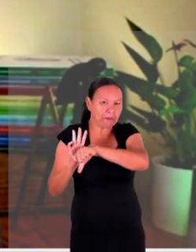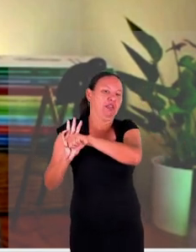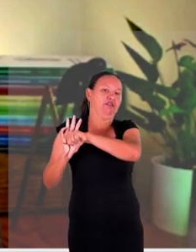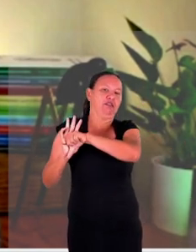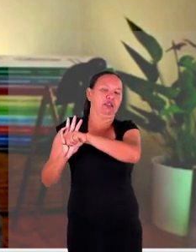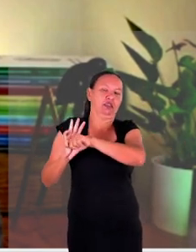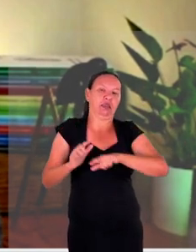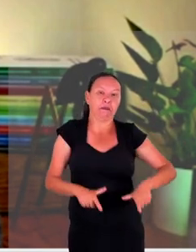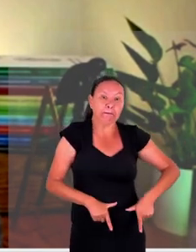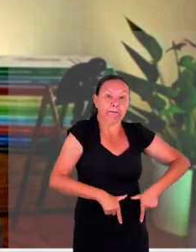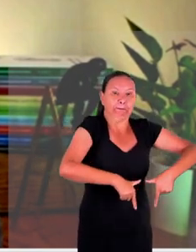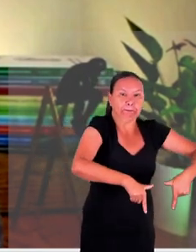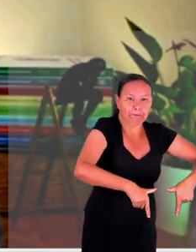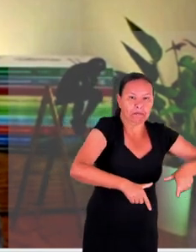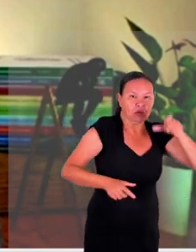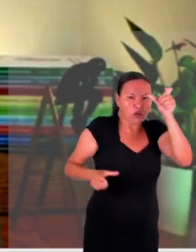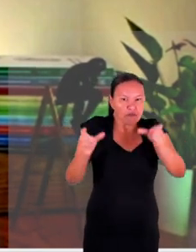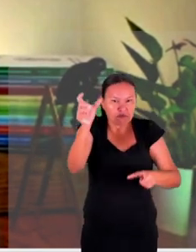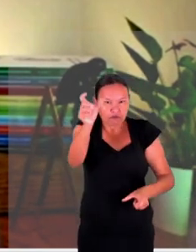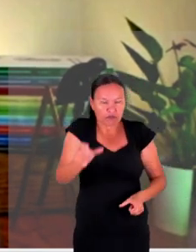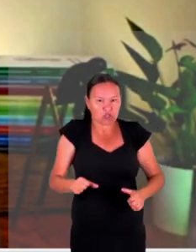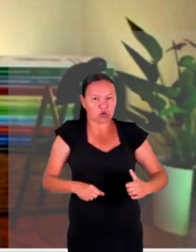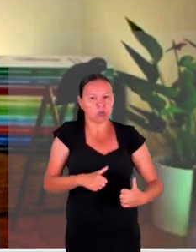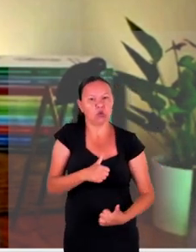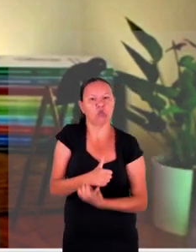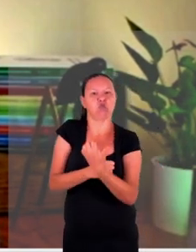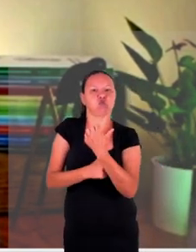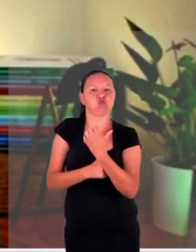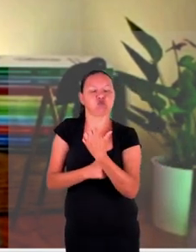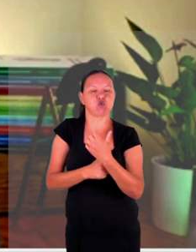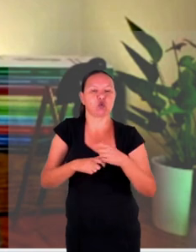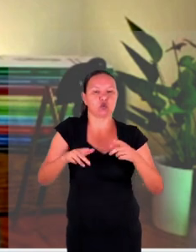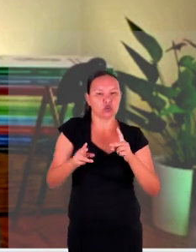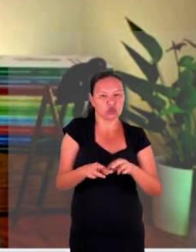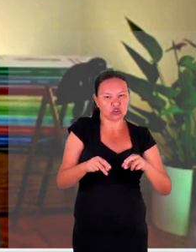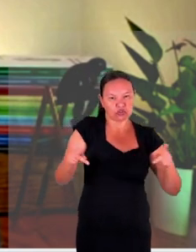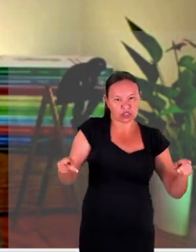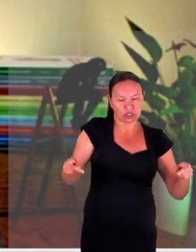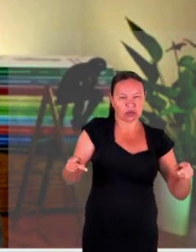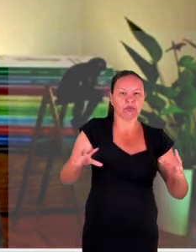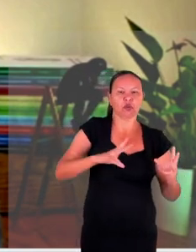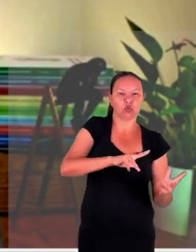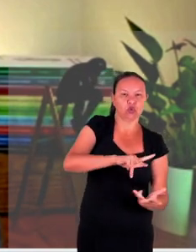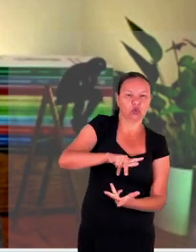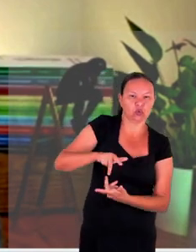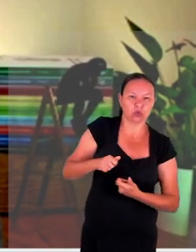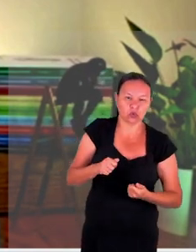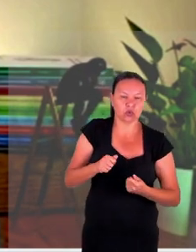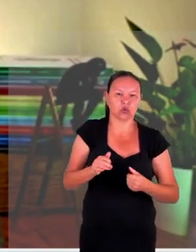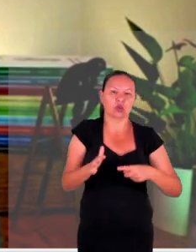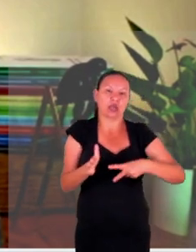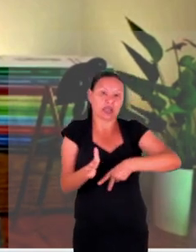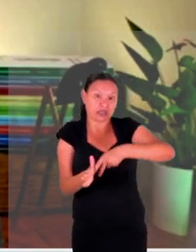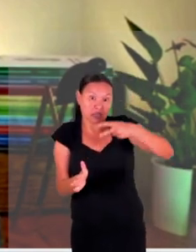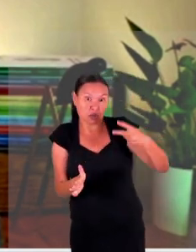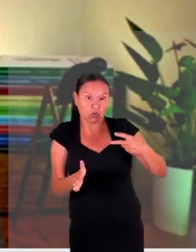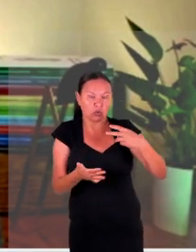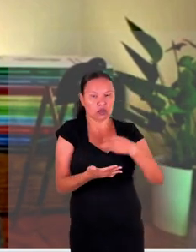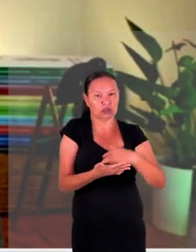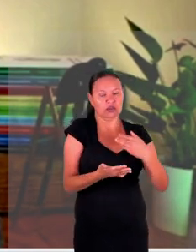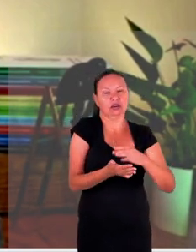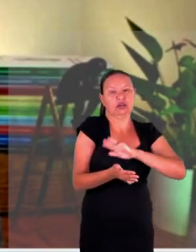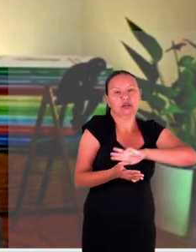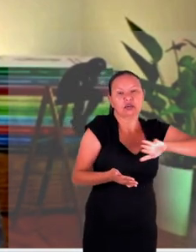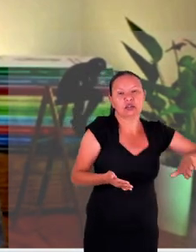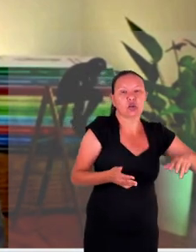reconhecer que uma pessoa é vítima tem exposto essa divisão no mundo a segunda divisão diz respeito a um